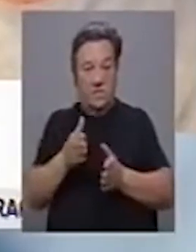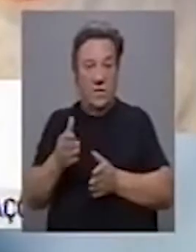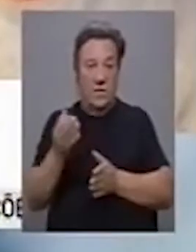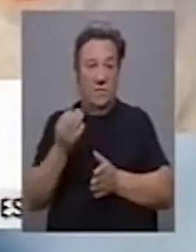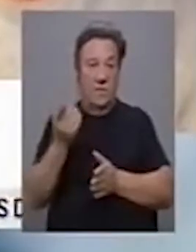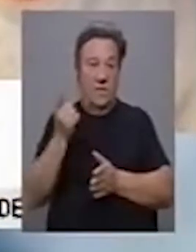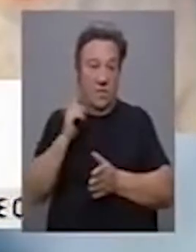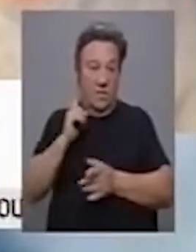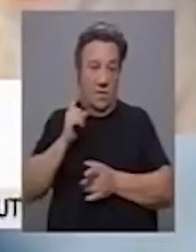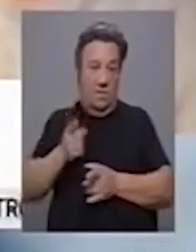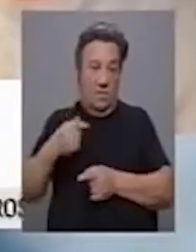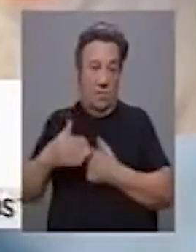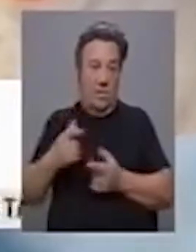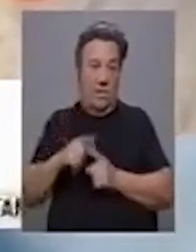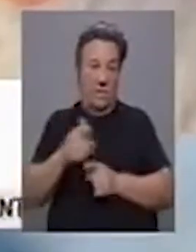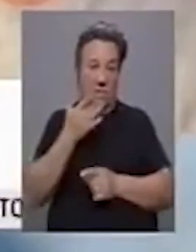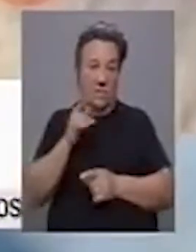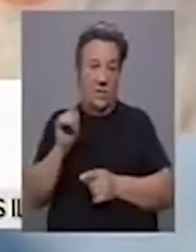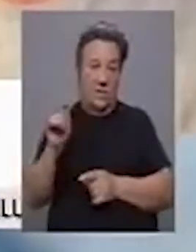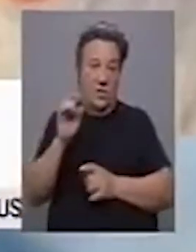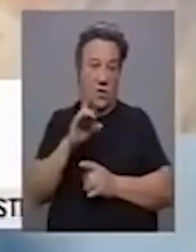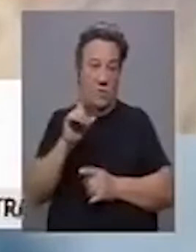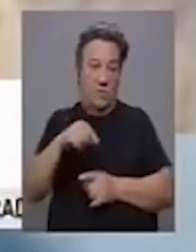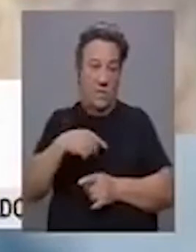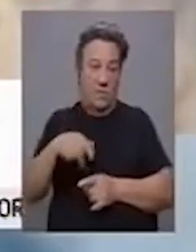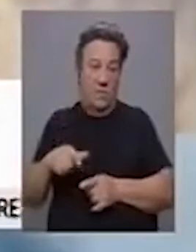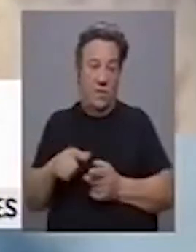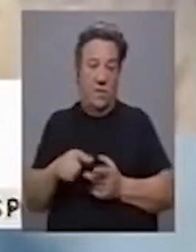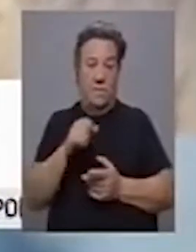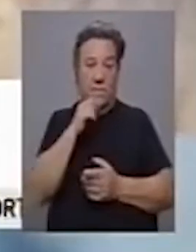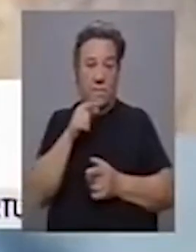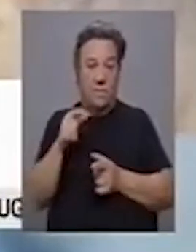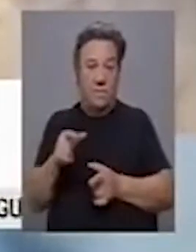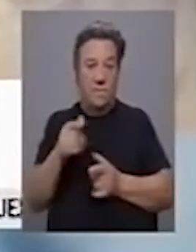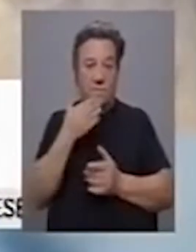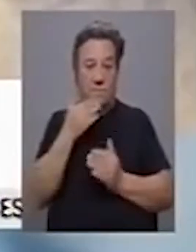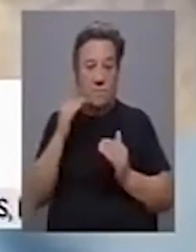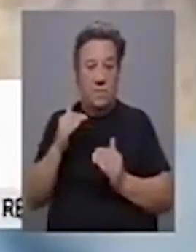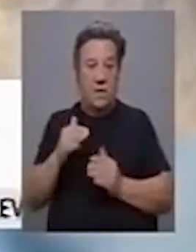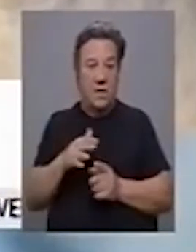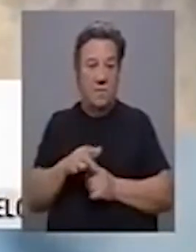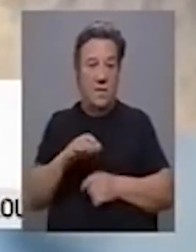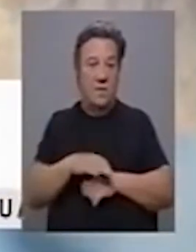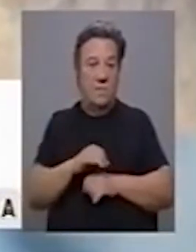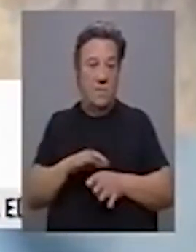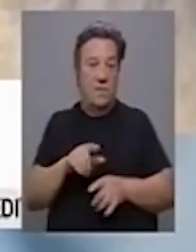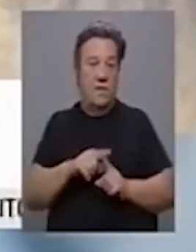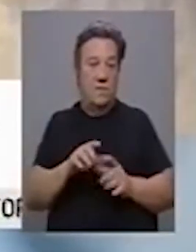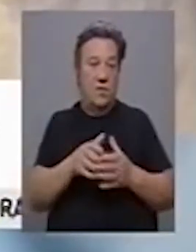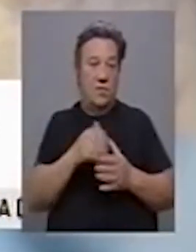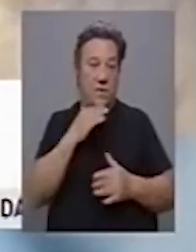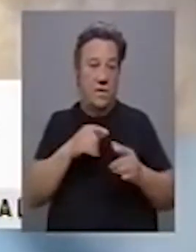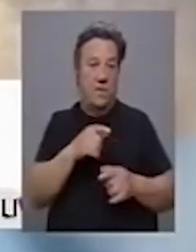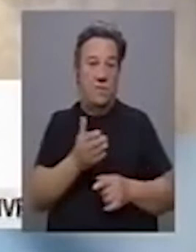tem vindo a ser implementado em vários países da Europa, incluindo em Portugal, e que possam minimizar os impactos da pandemia nos diferentes grupos